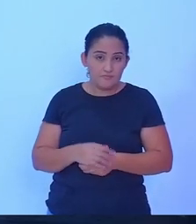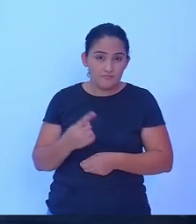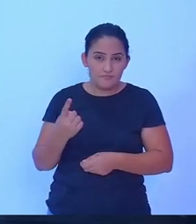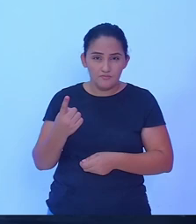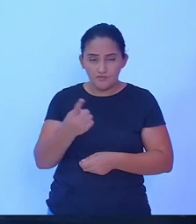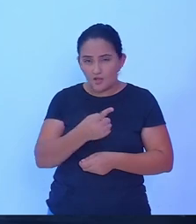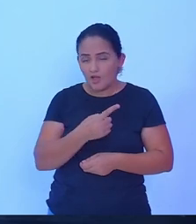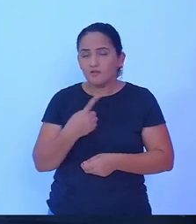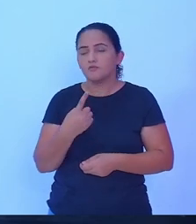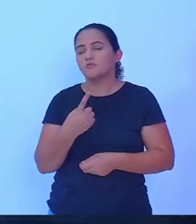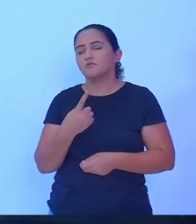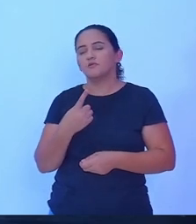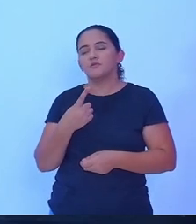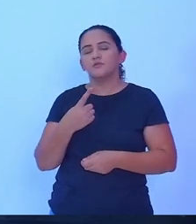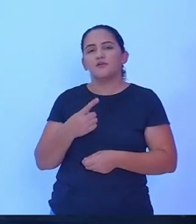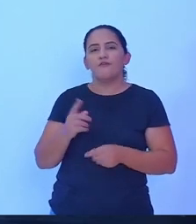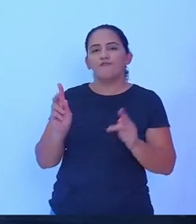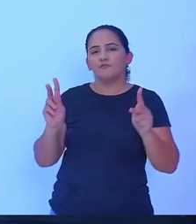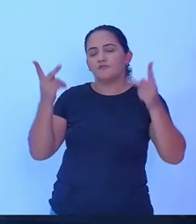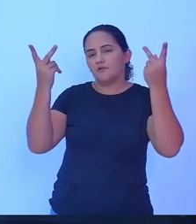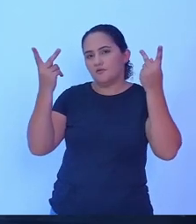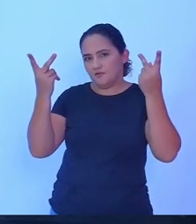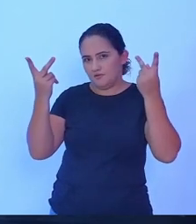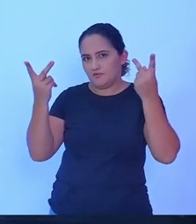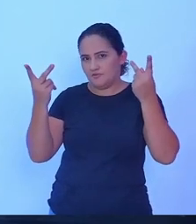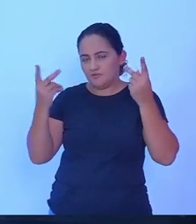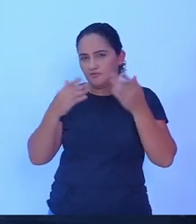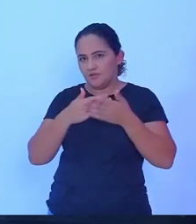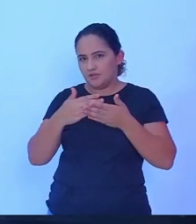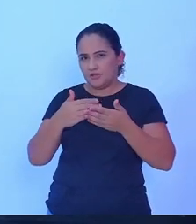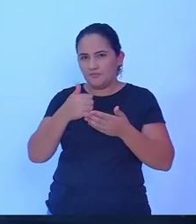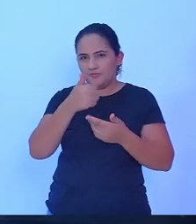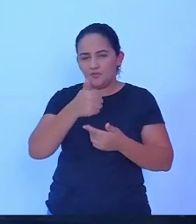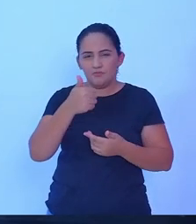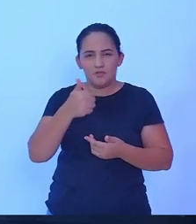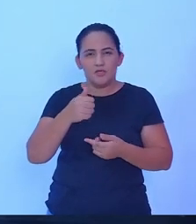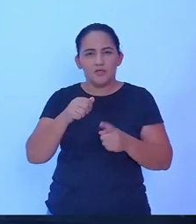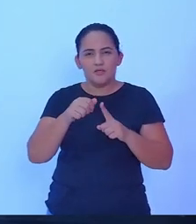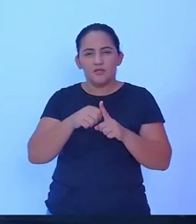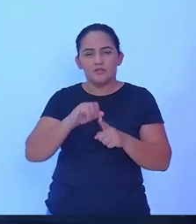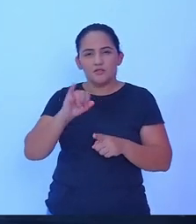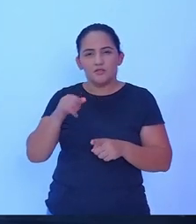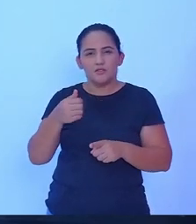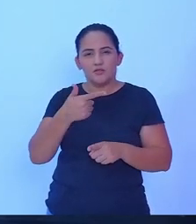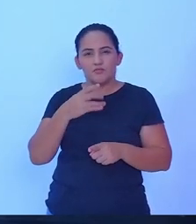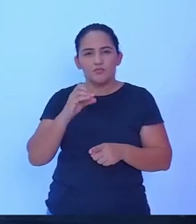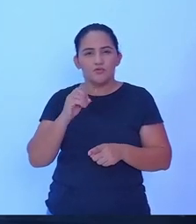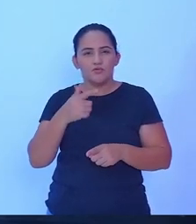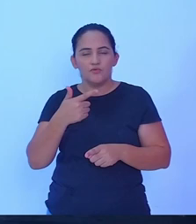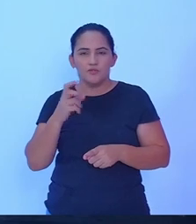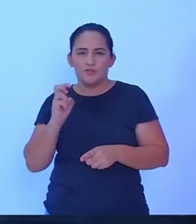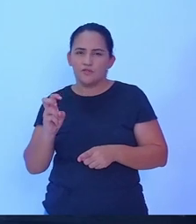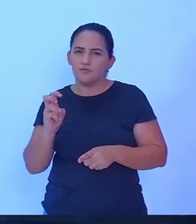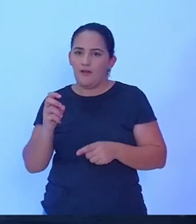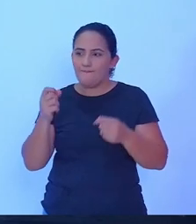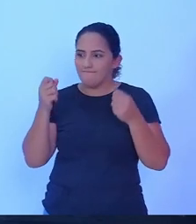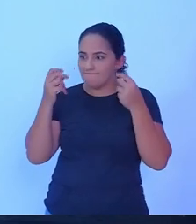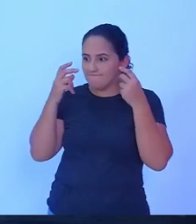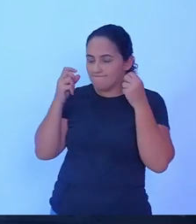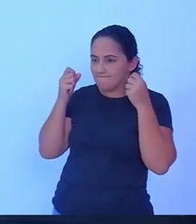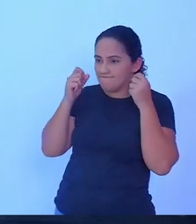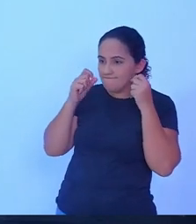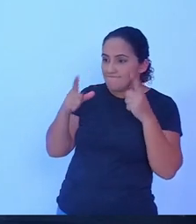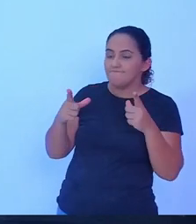quiser, a partir do dia 1º de janeiro de 2025, vamos ter uma atenção voltada para todas